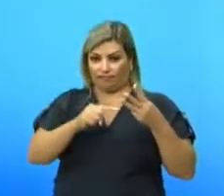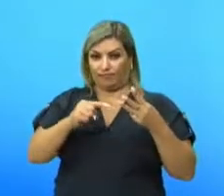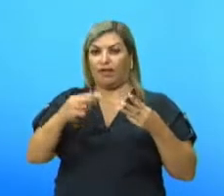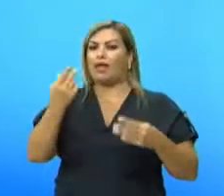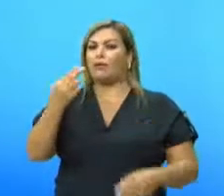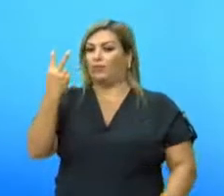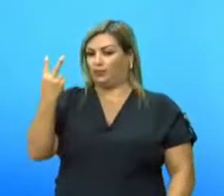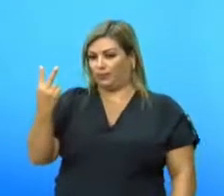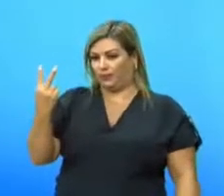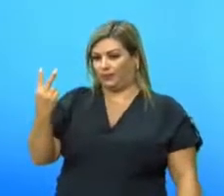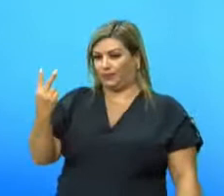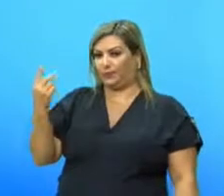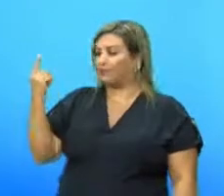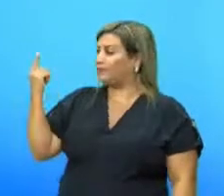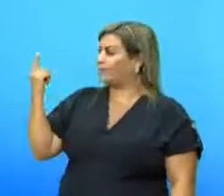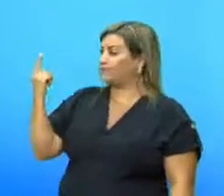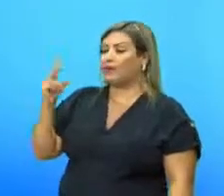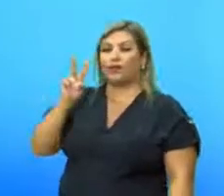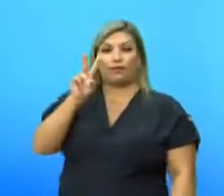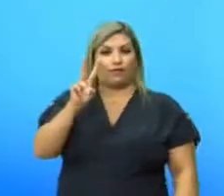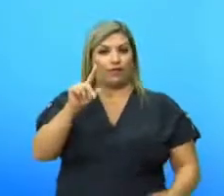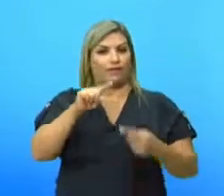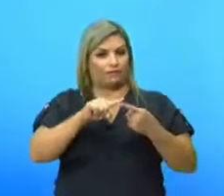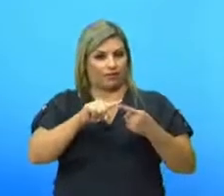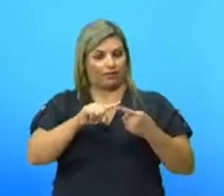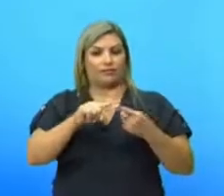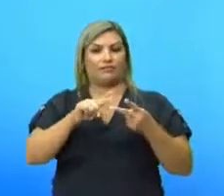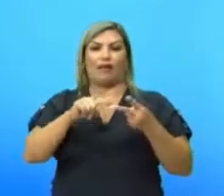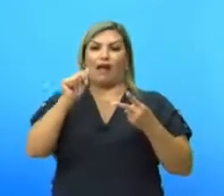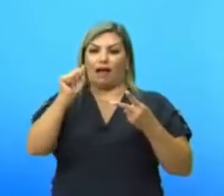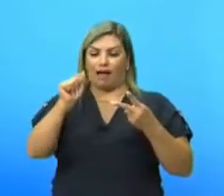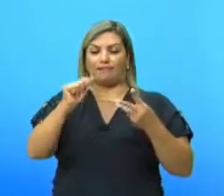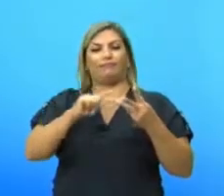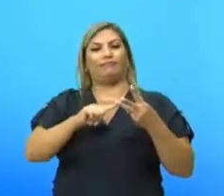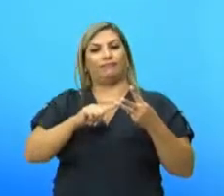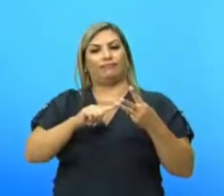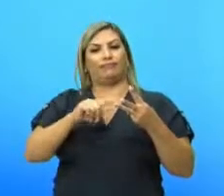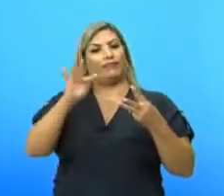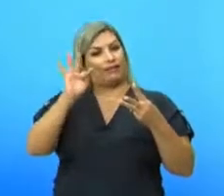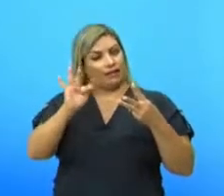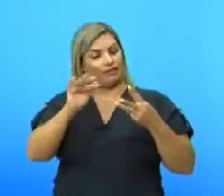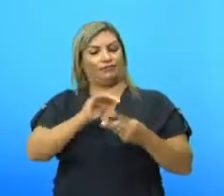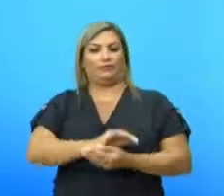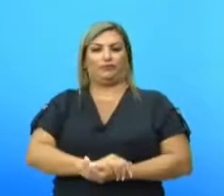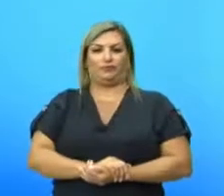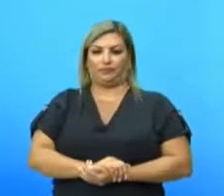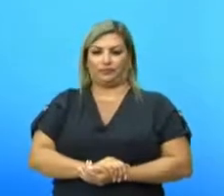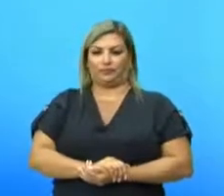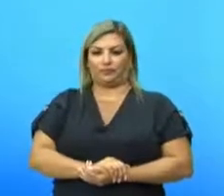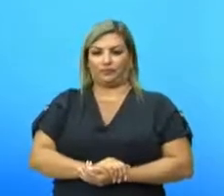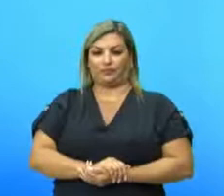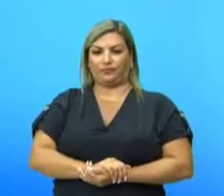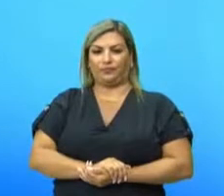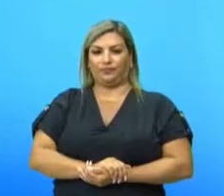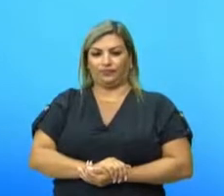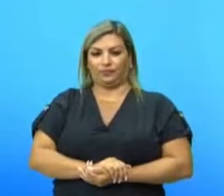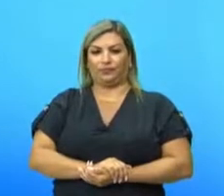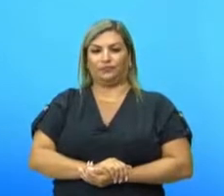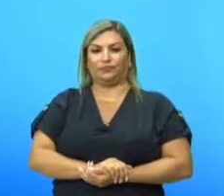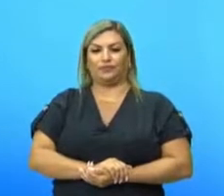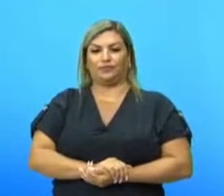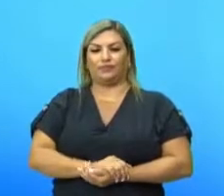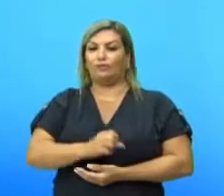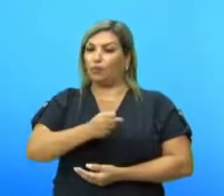2. Onde v é o número de vértices, a arestas e f é o número de faces